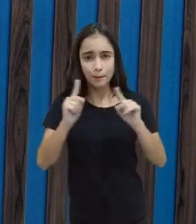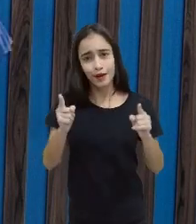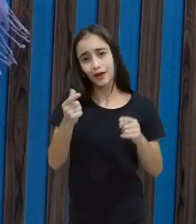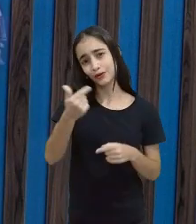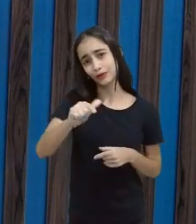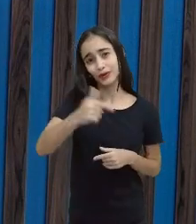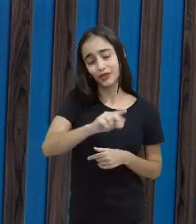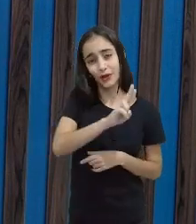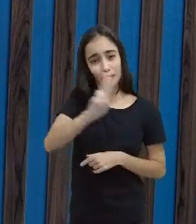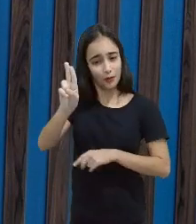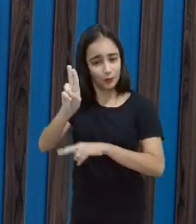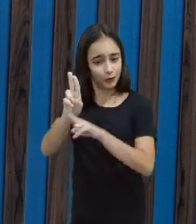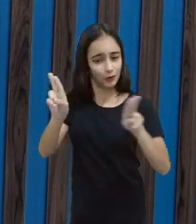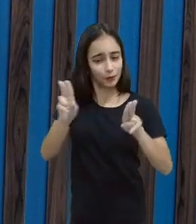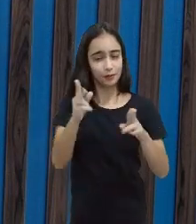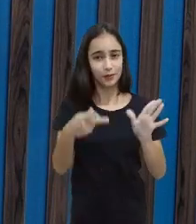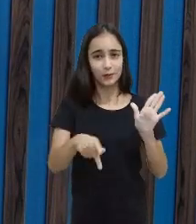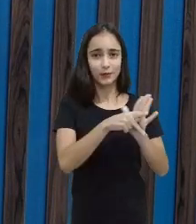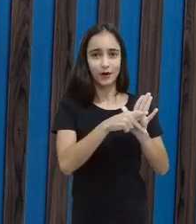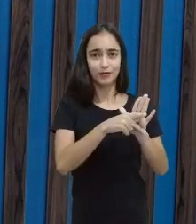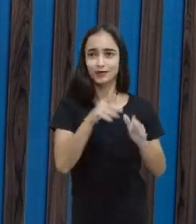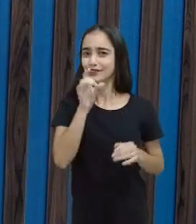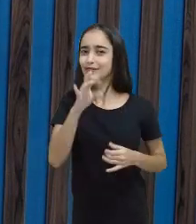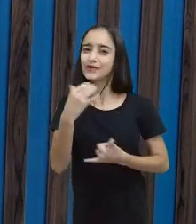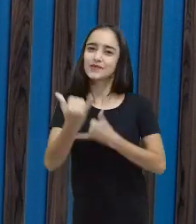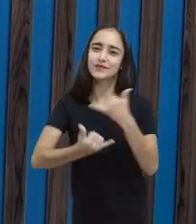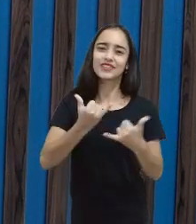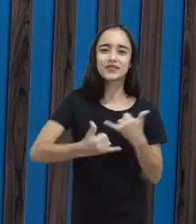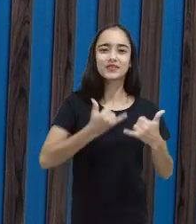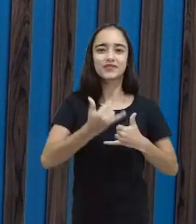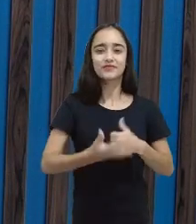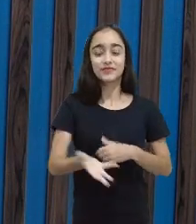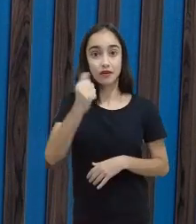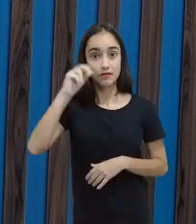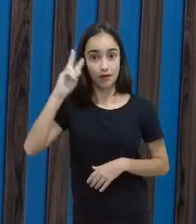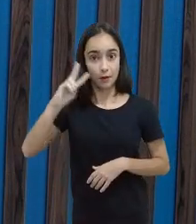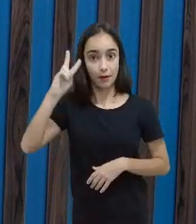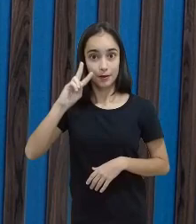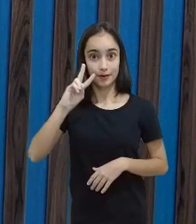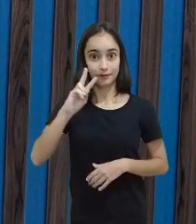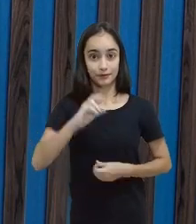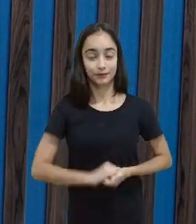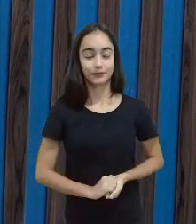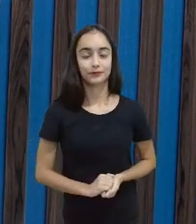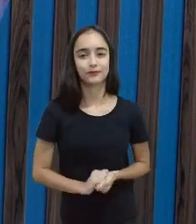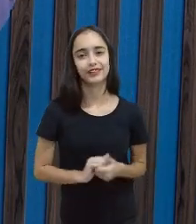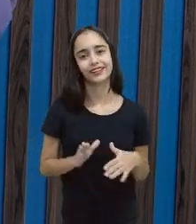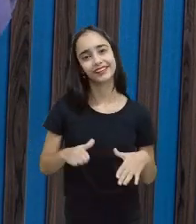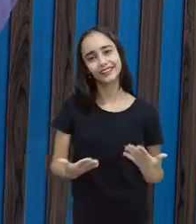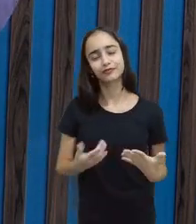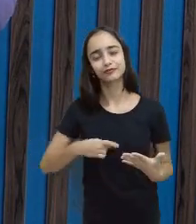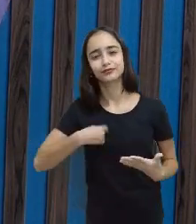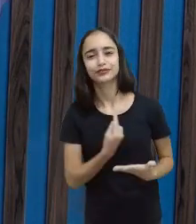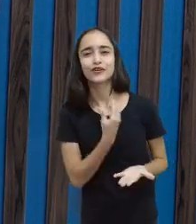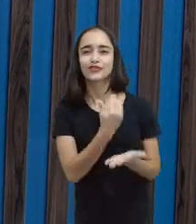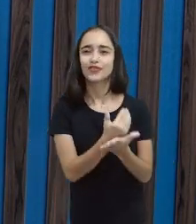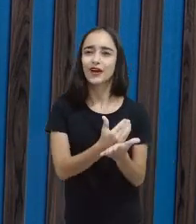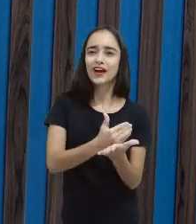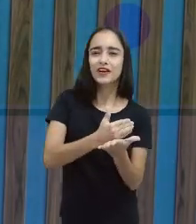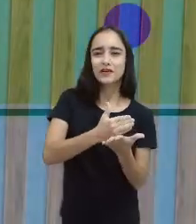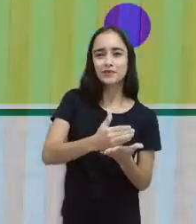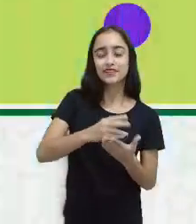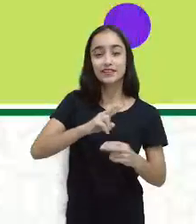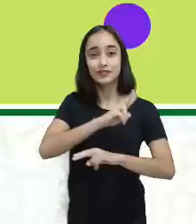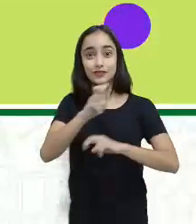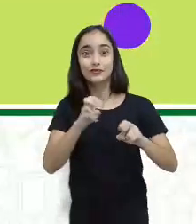Eram só brincadeiras, era só tempo de ser feliz. Vamos relembrar? Bom, a gente vai iniciando aqui